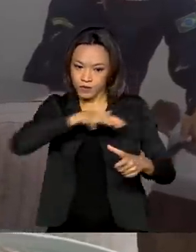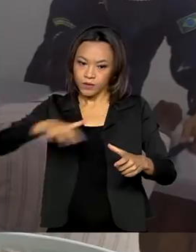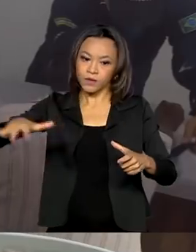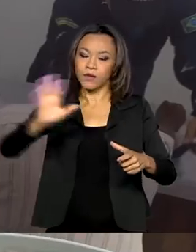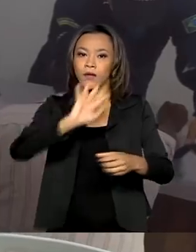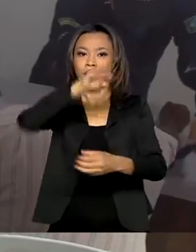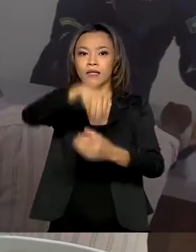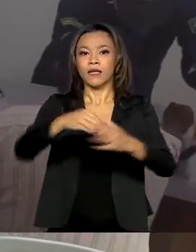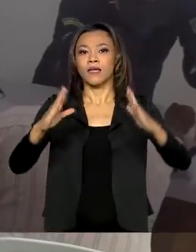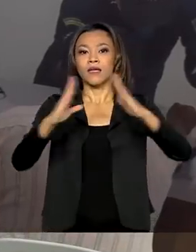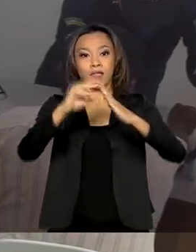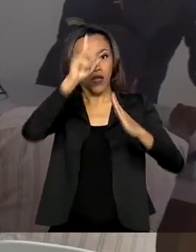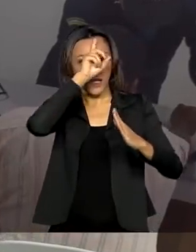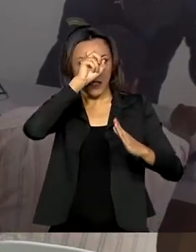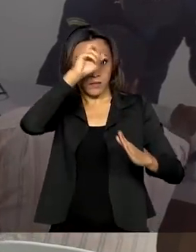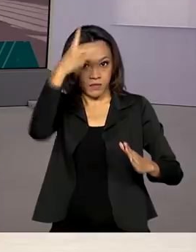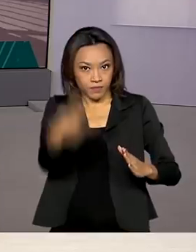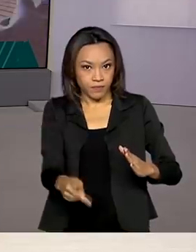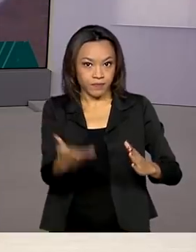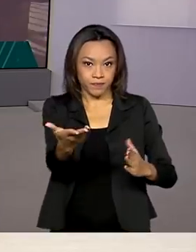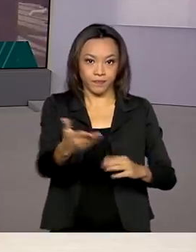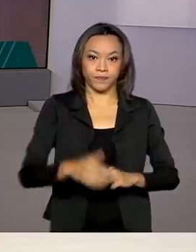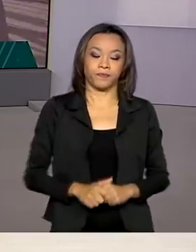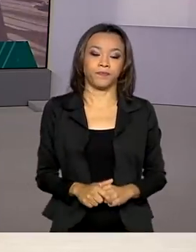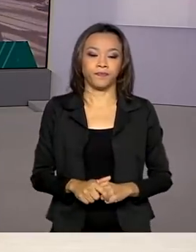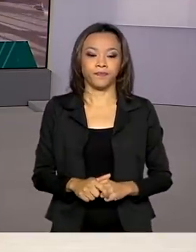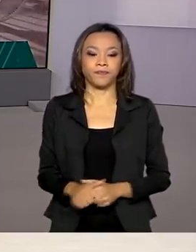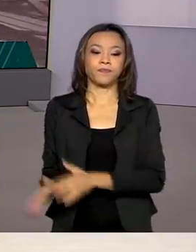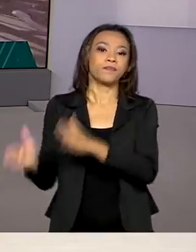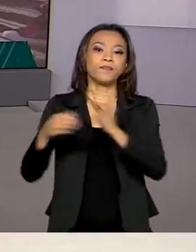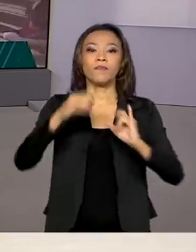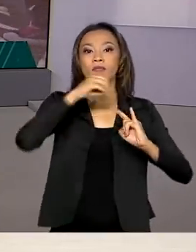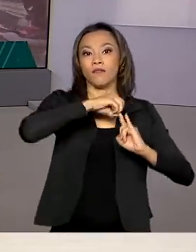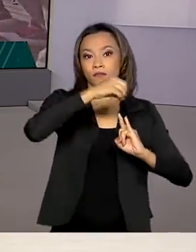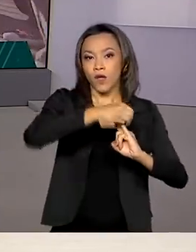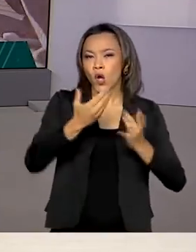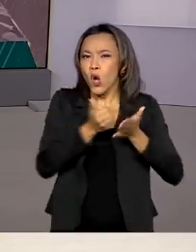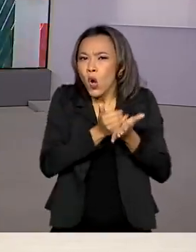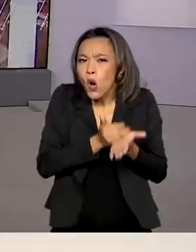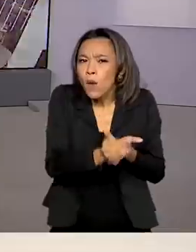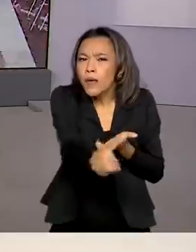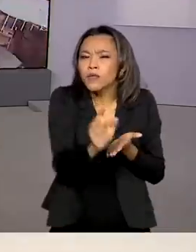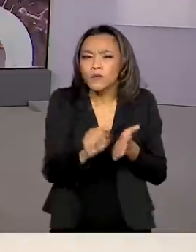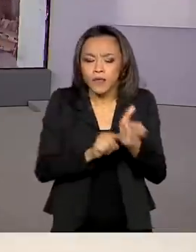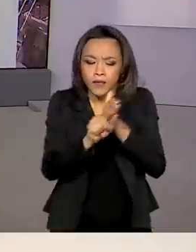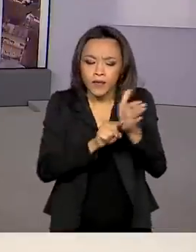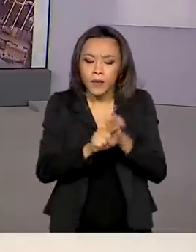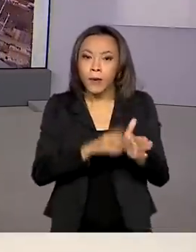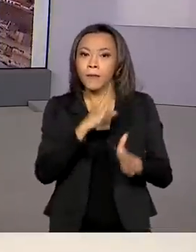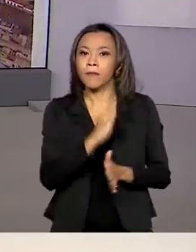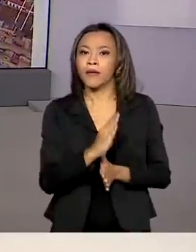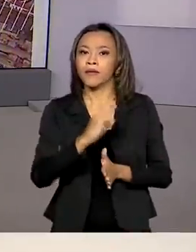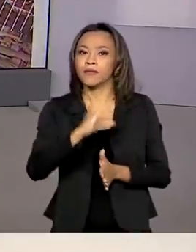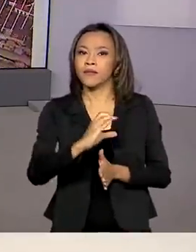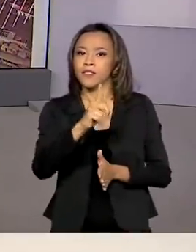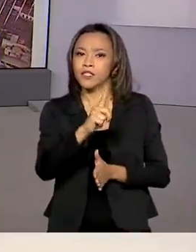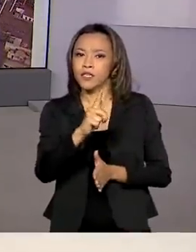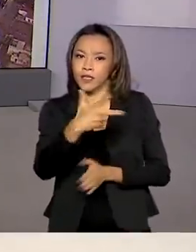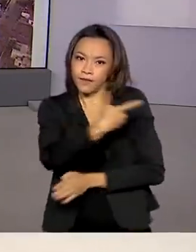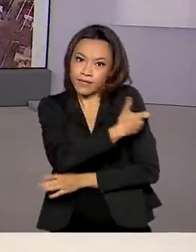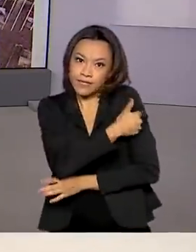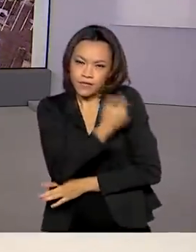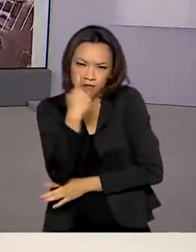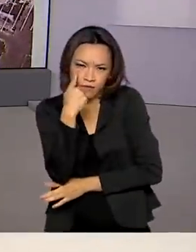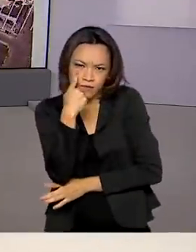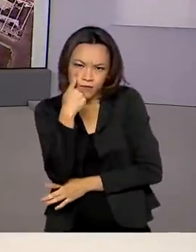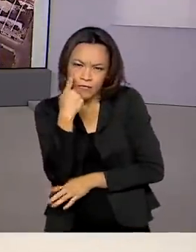Hospital de Emergência de Santana. A Fiocruz começa os testes com a BCG para avaliar a eficácia dessa